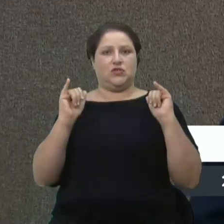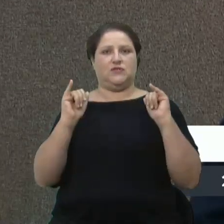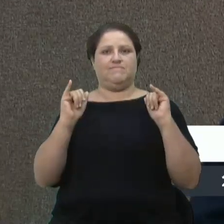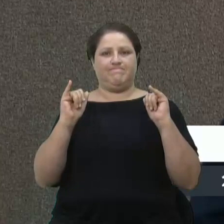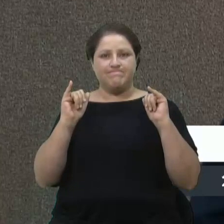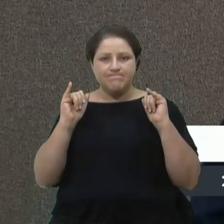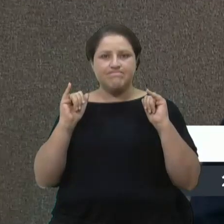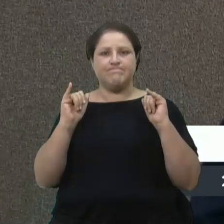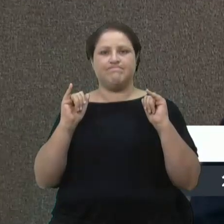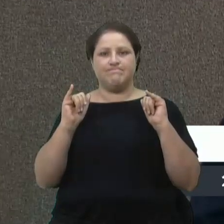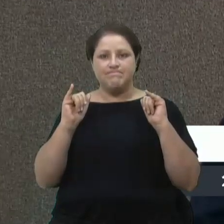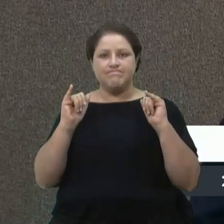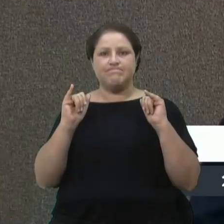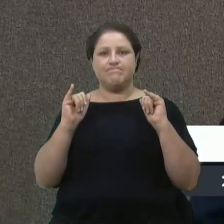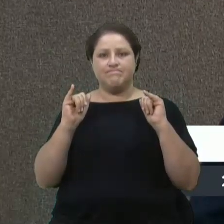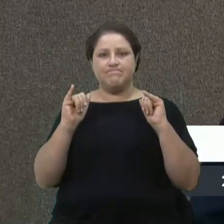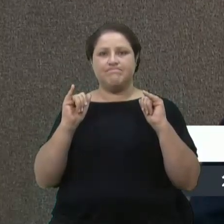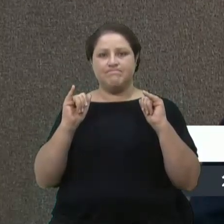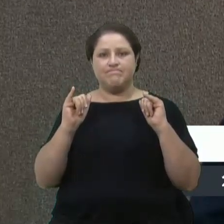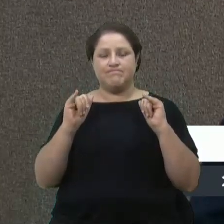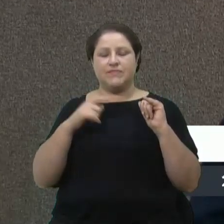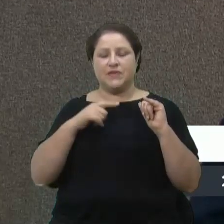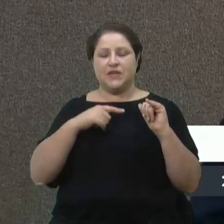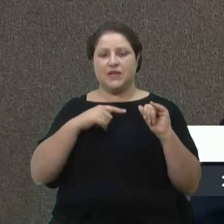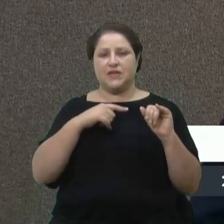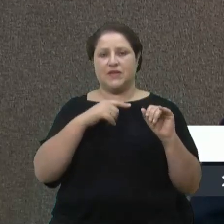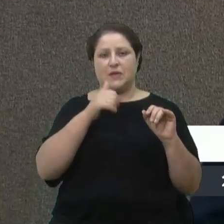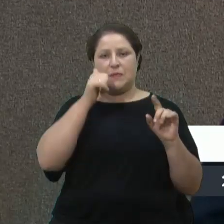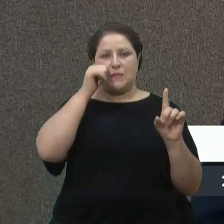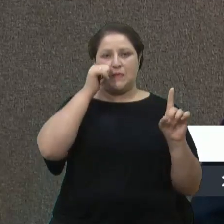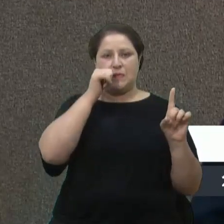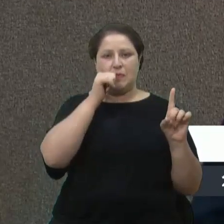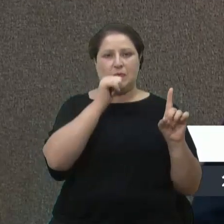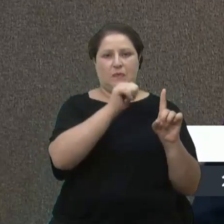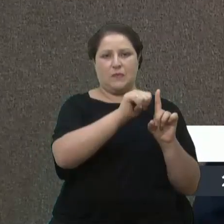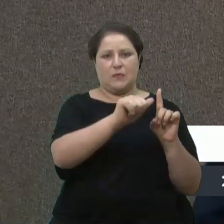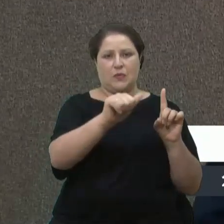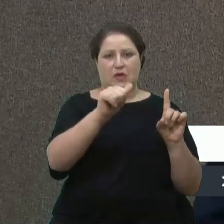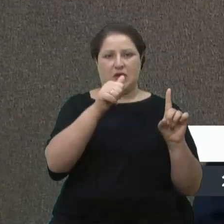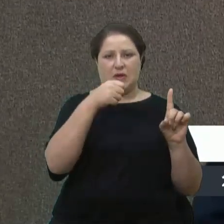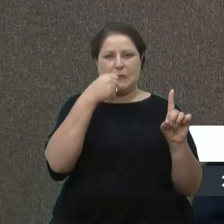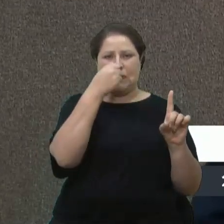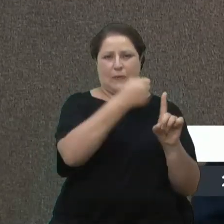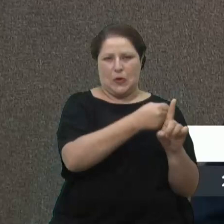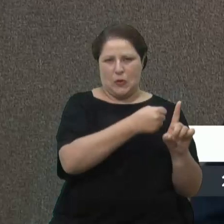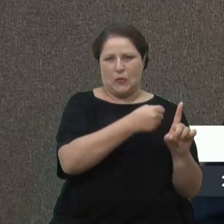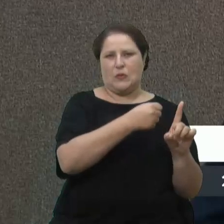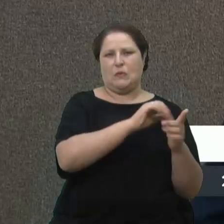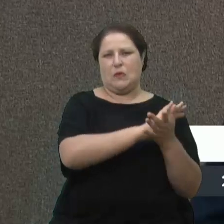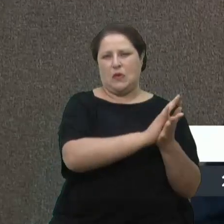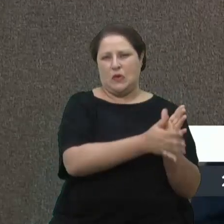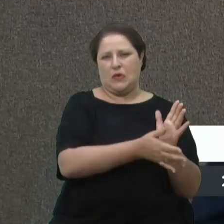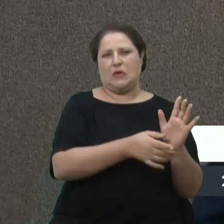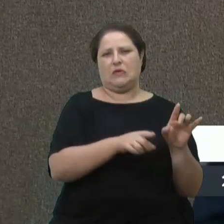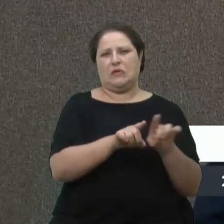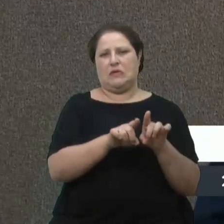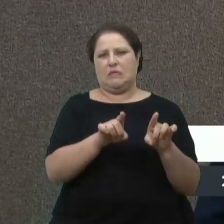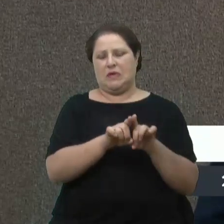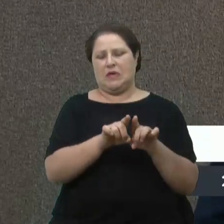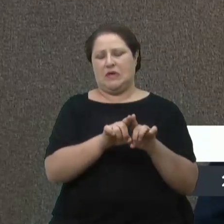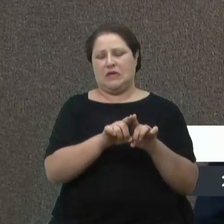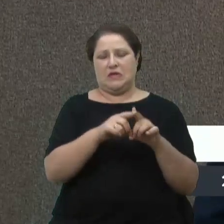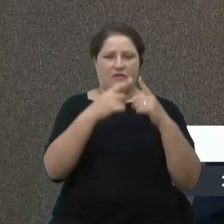o feminicídio, as agressões, o que está sendo reportado e fora o que não é reportado.